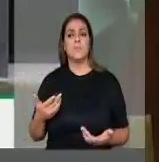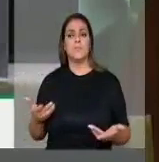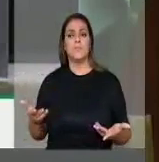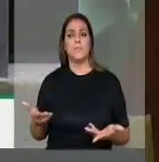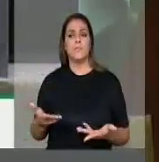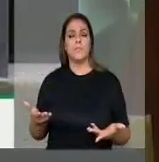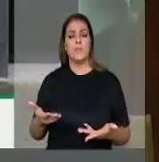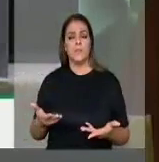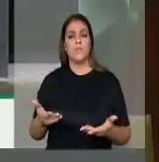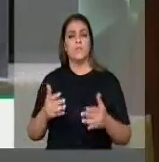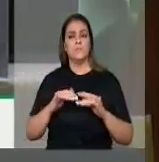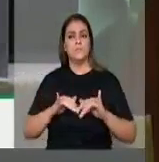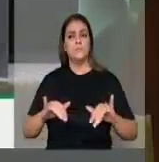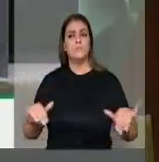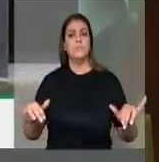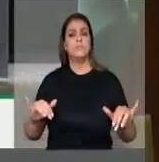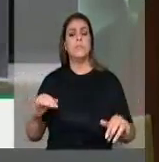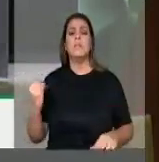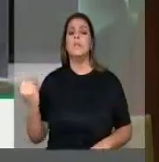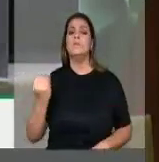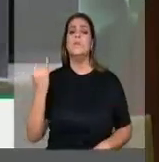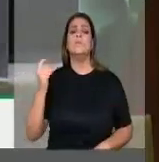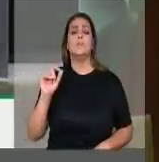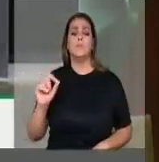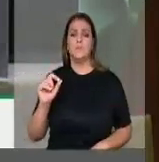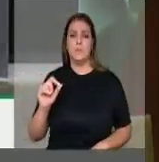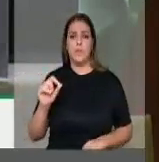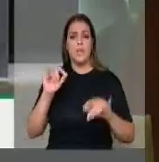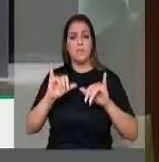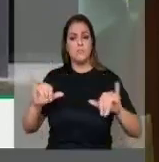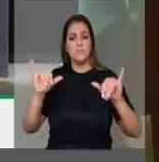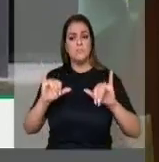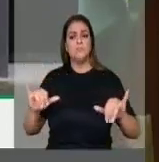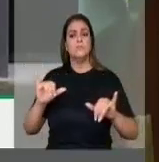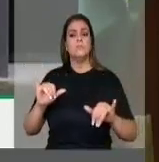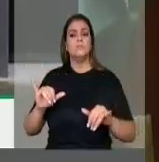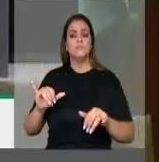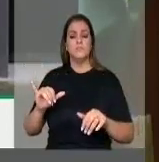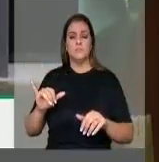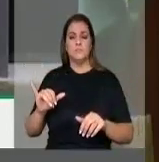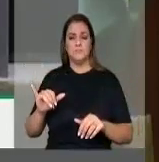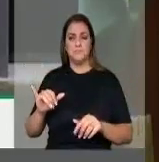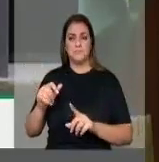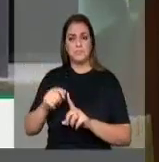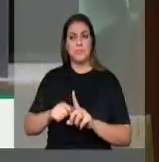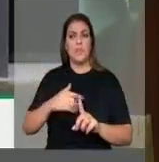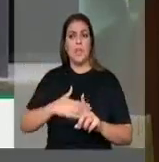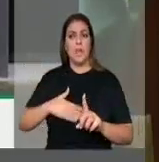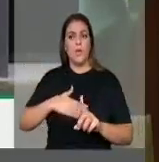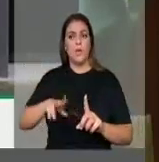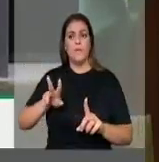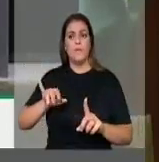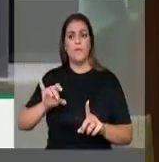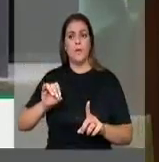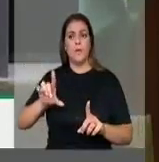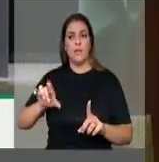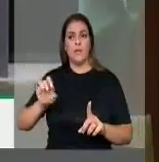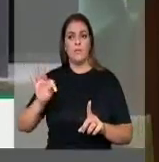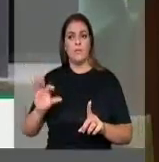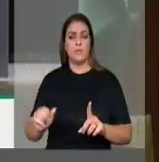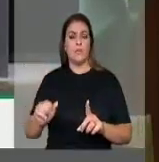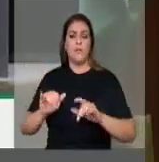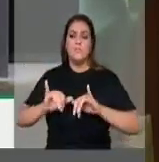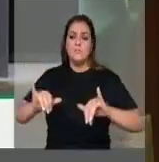movimento Agosto Violeta, para semear o perdão e colher a paz. Vamos juntos